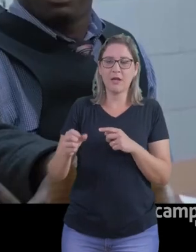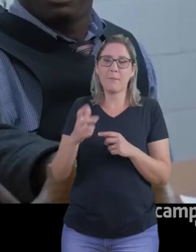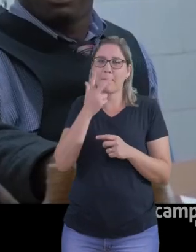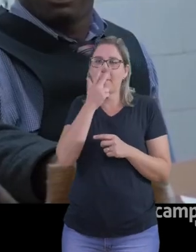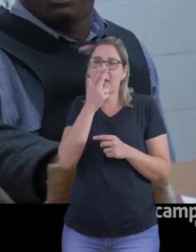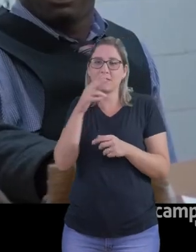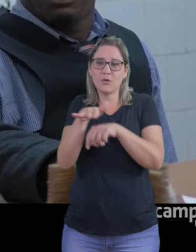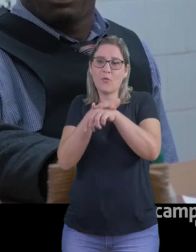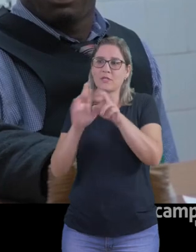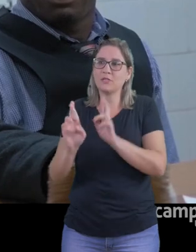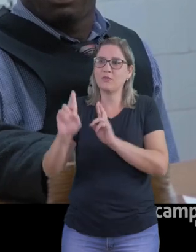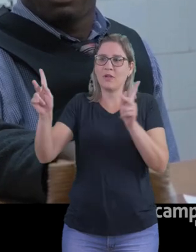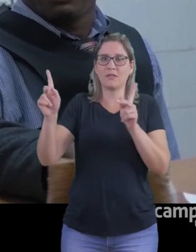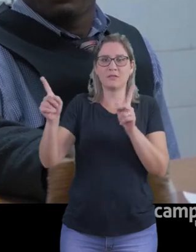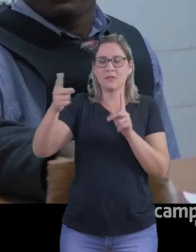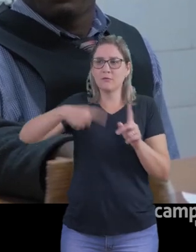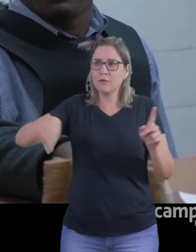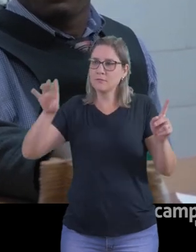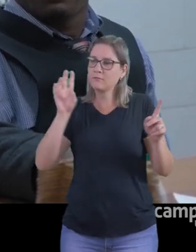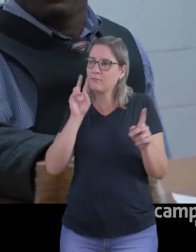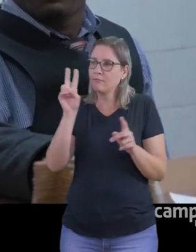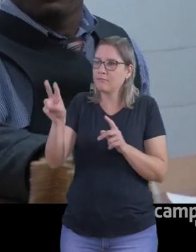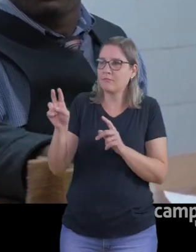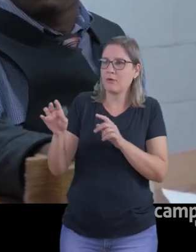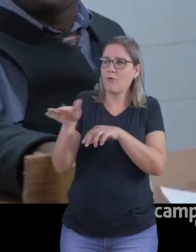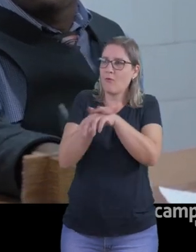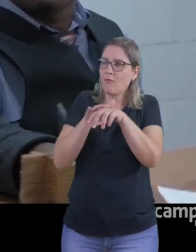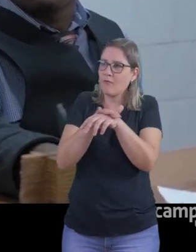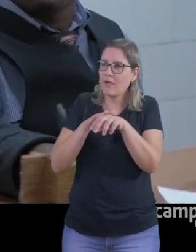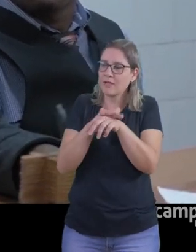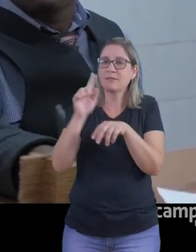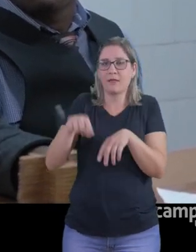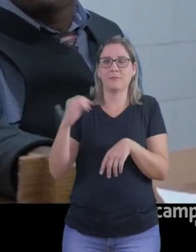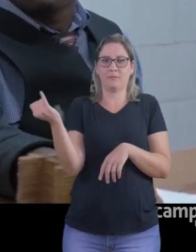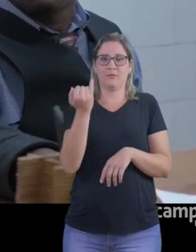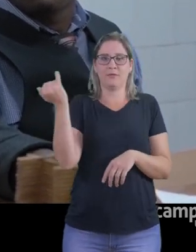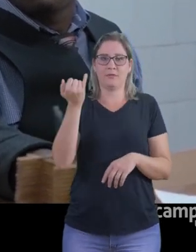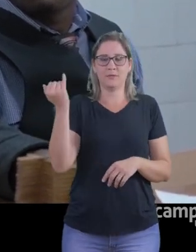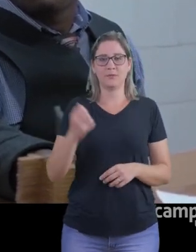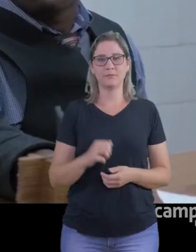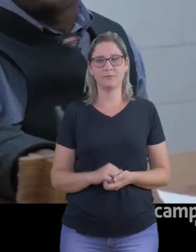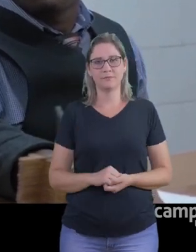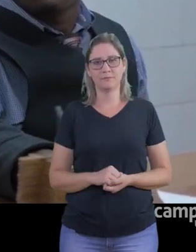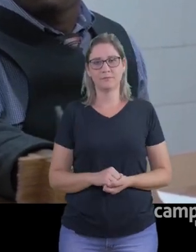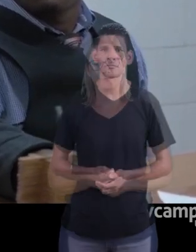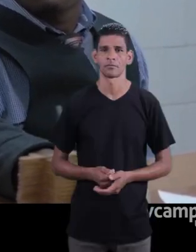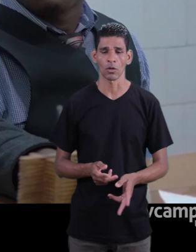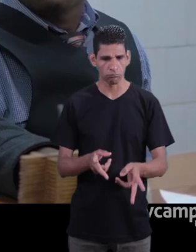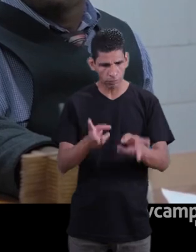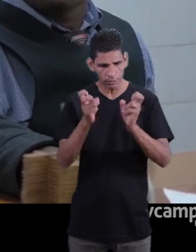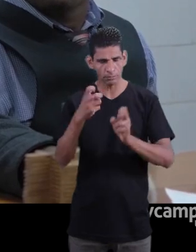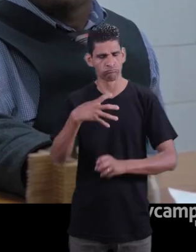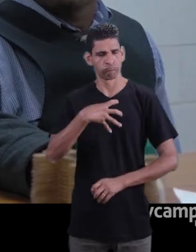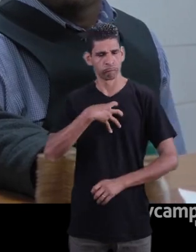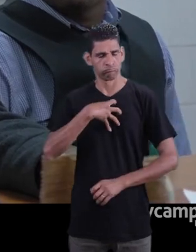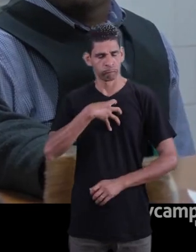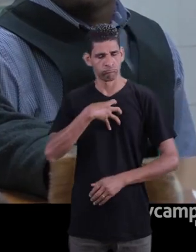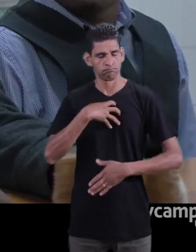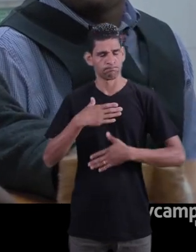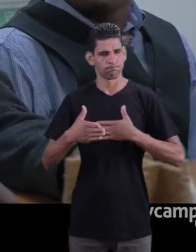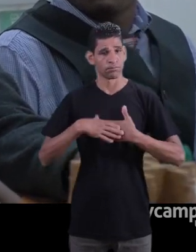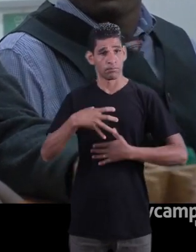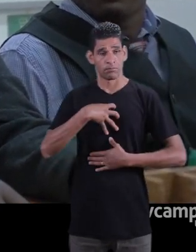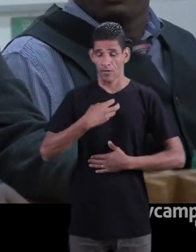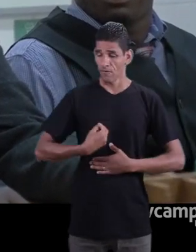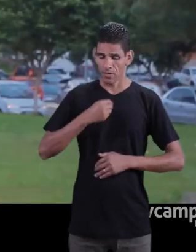de coisas diferentes e é um olhar estrangeiro sobre a nossa experiência, o também é muito importante. Consigo ver que o impacto da